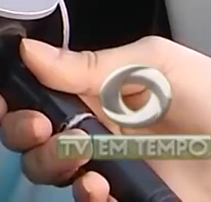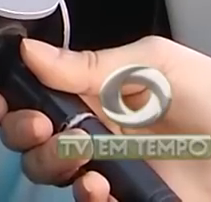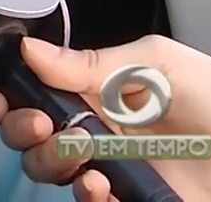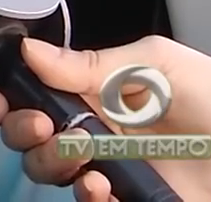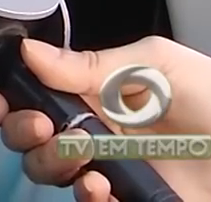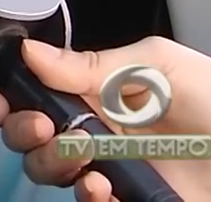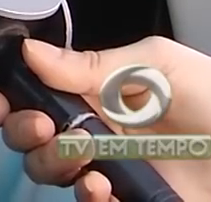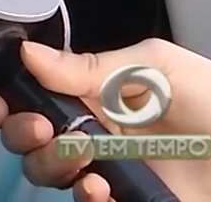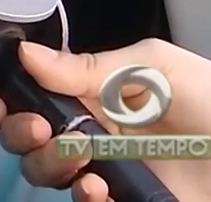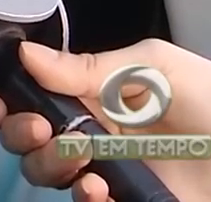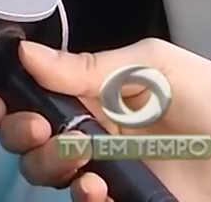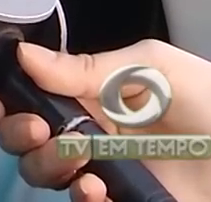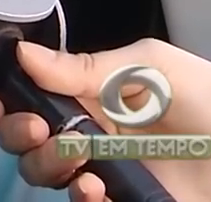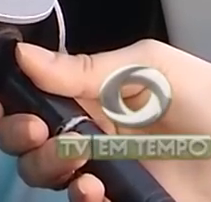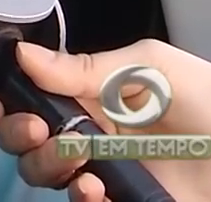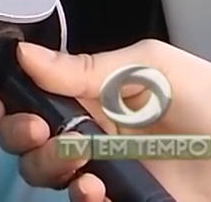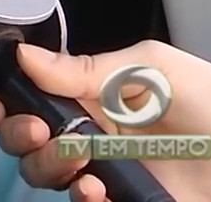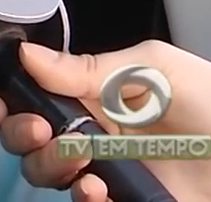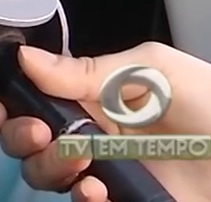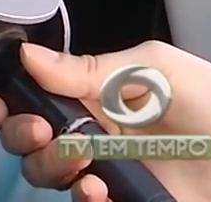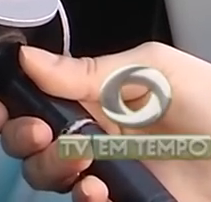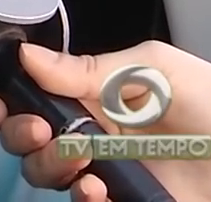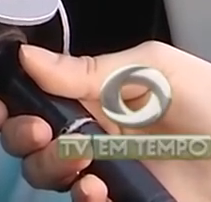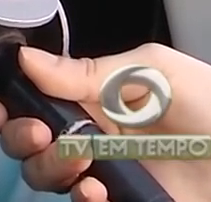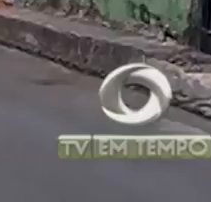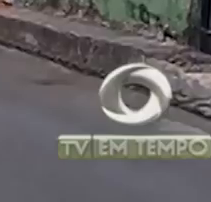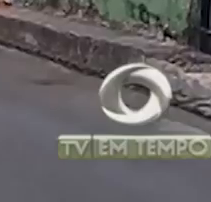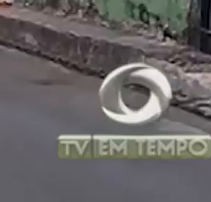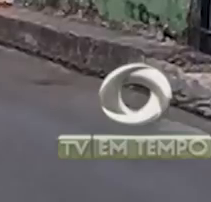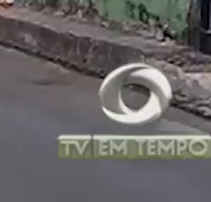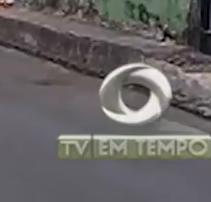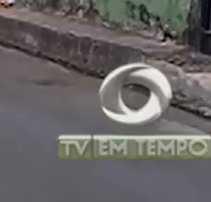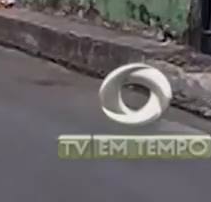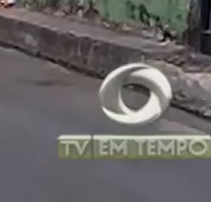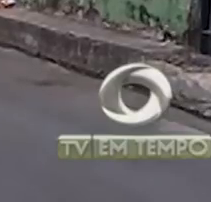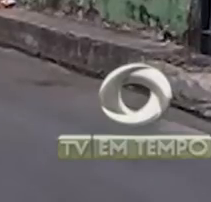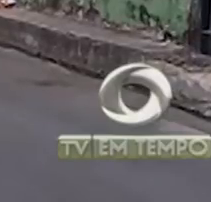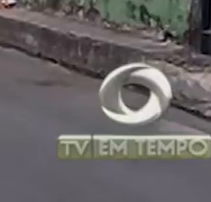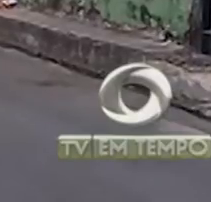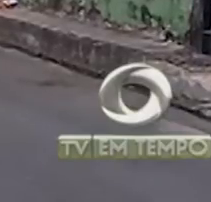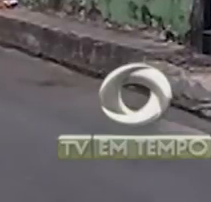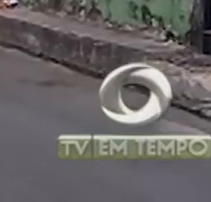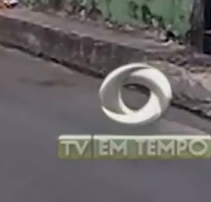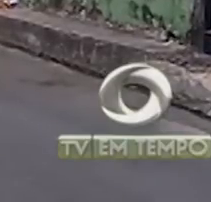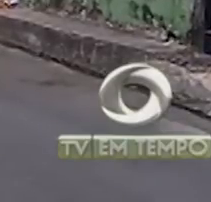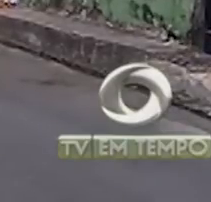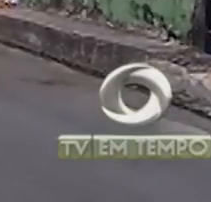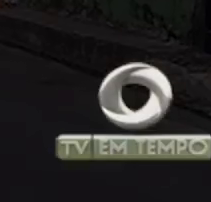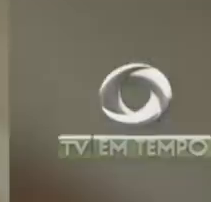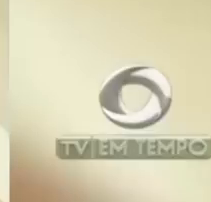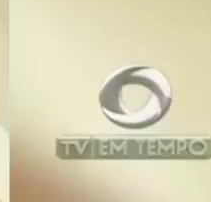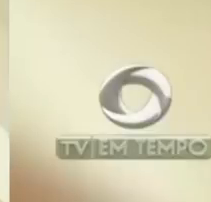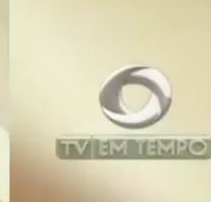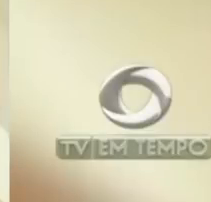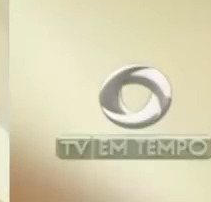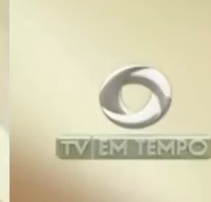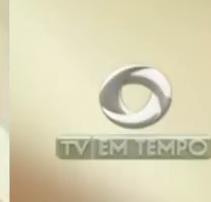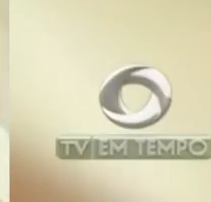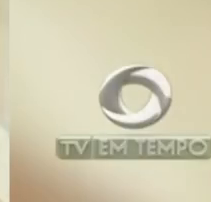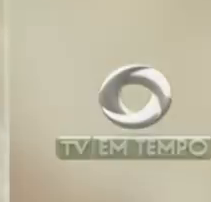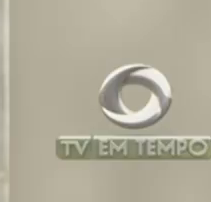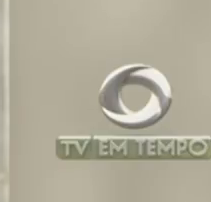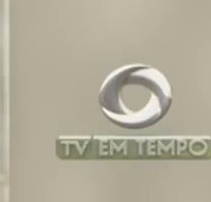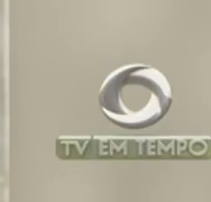assaltar é grande. O meu pai, que é taxista, já foi assaltado. A violência faz vítima gente inocente, como o menino